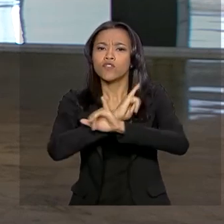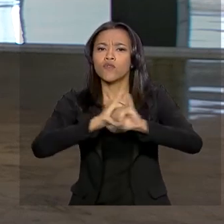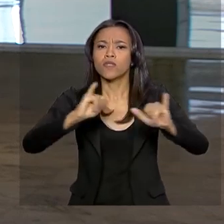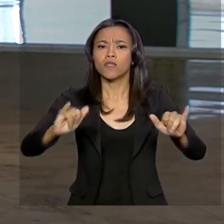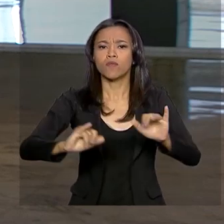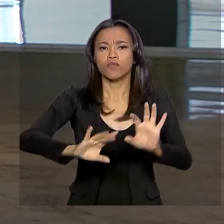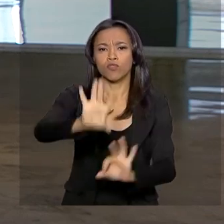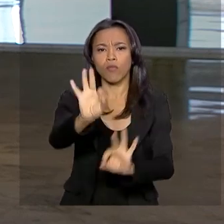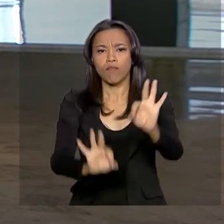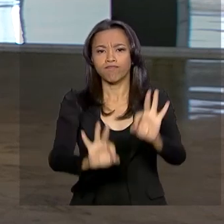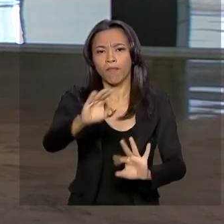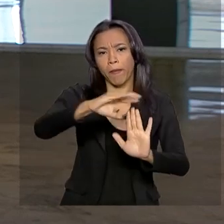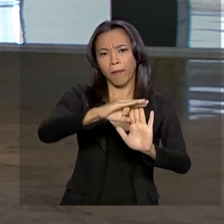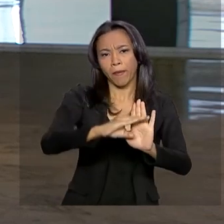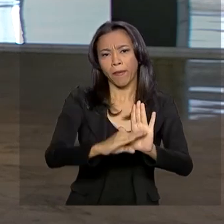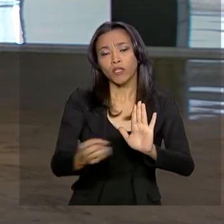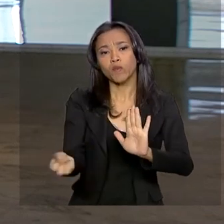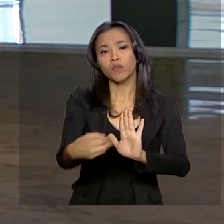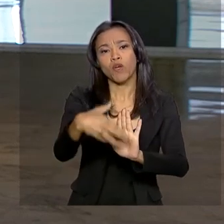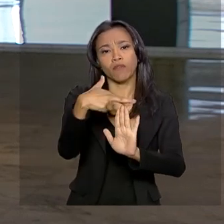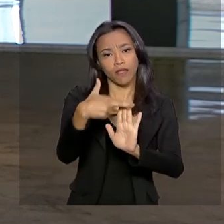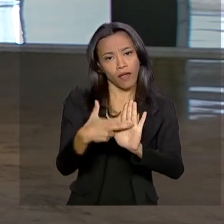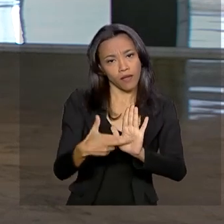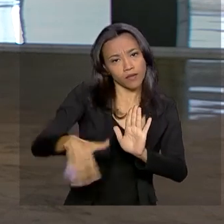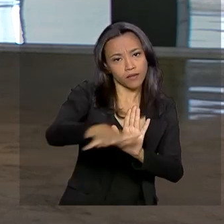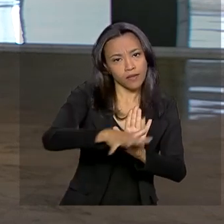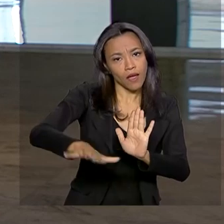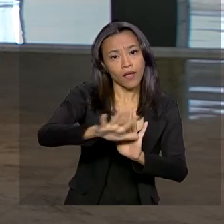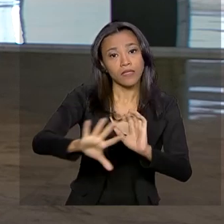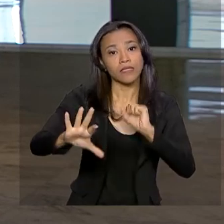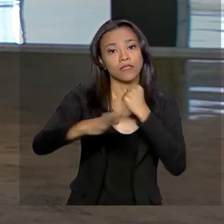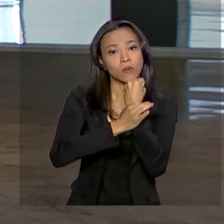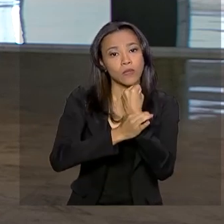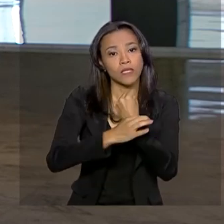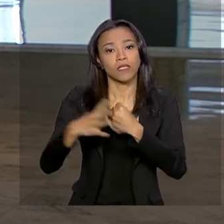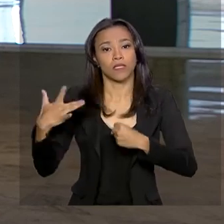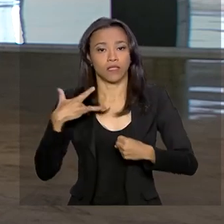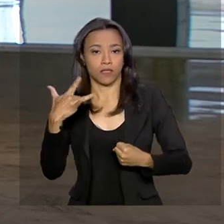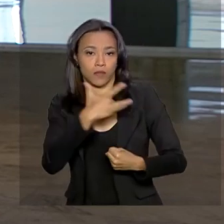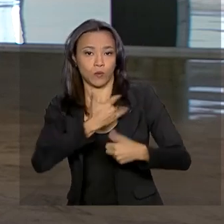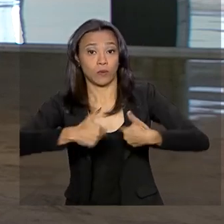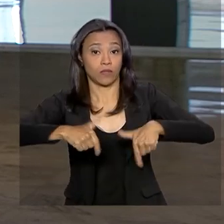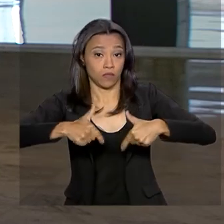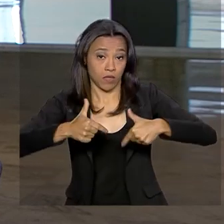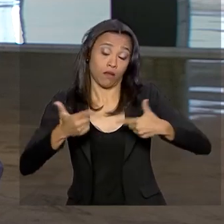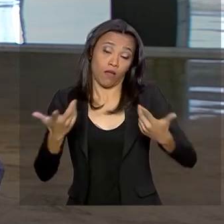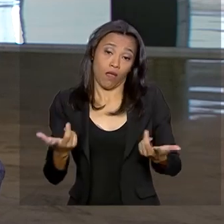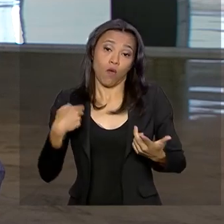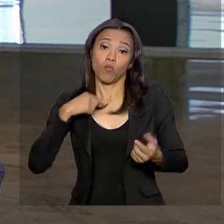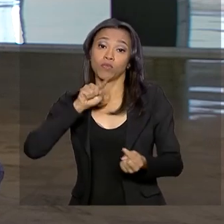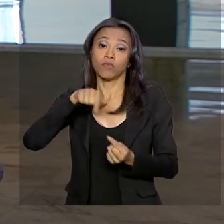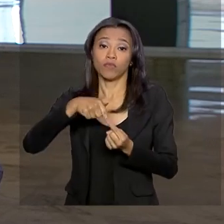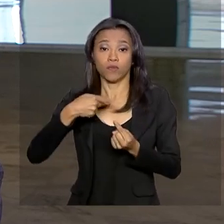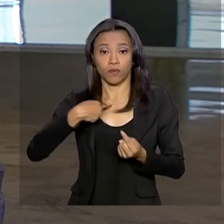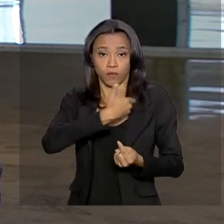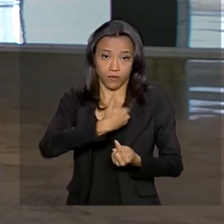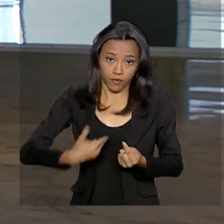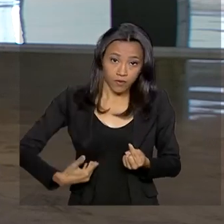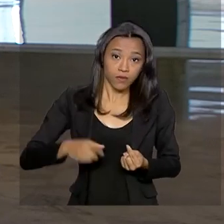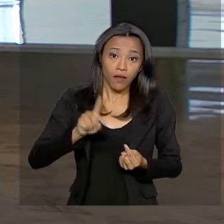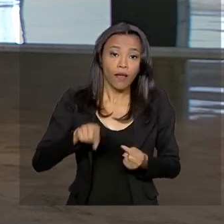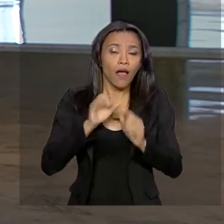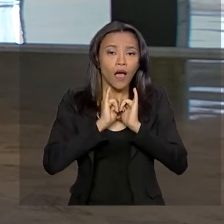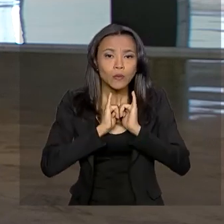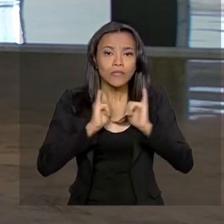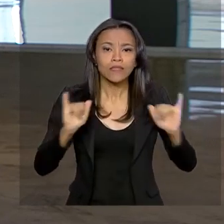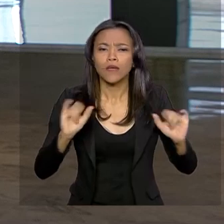modernização de normas regulamentadoras da saúde e segurança do trabalho. A ideia do governo é anunciar a